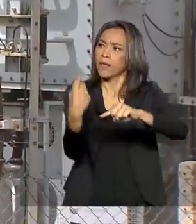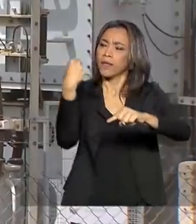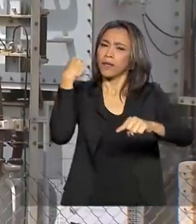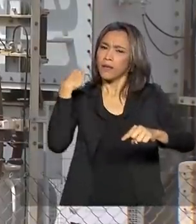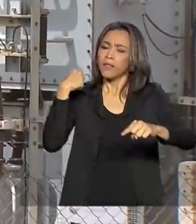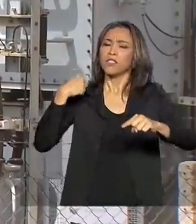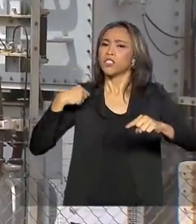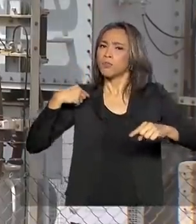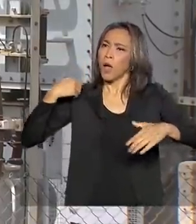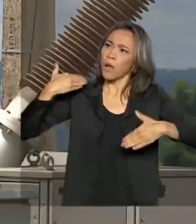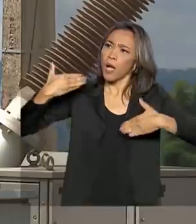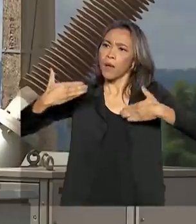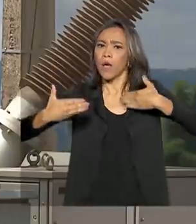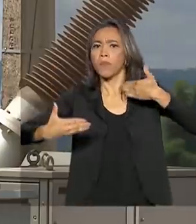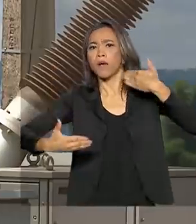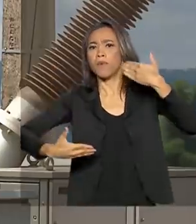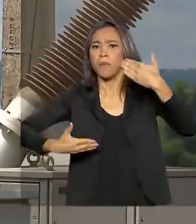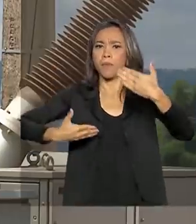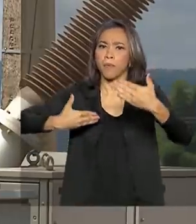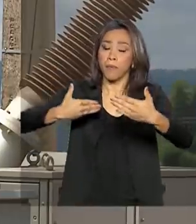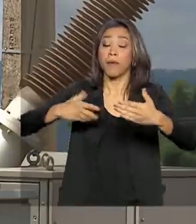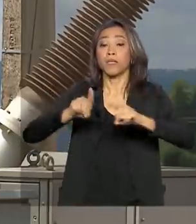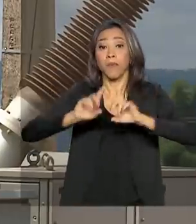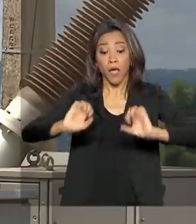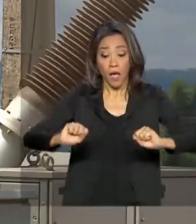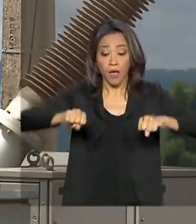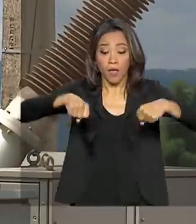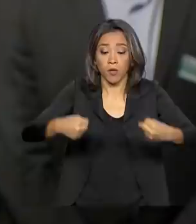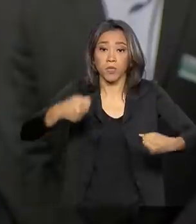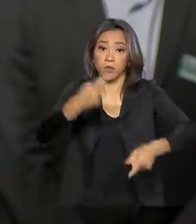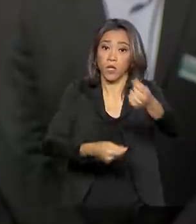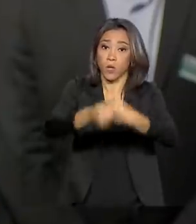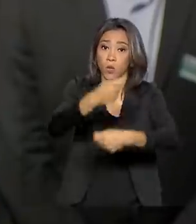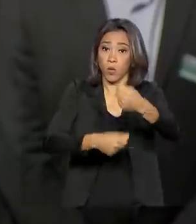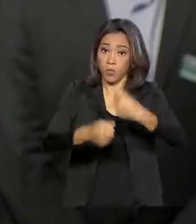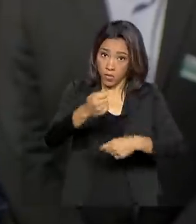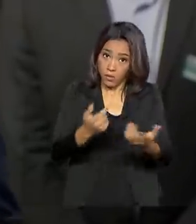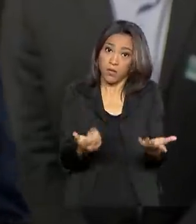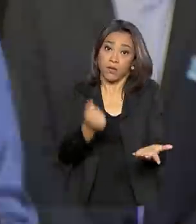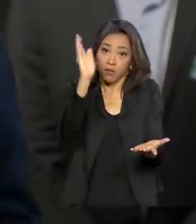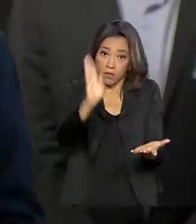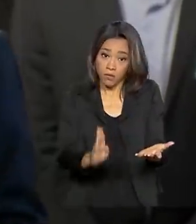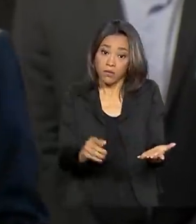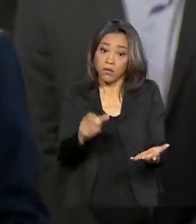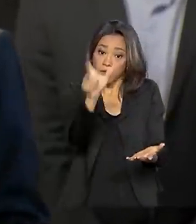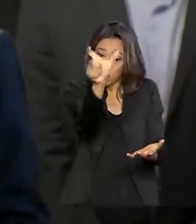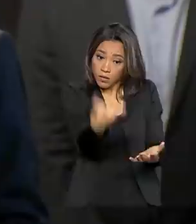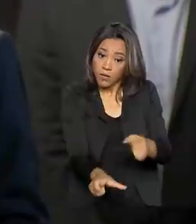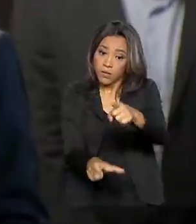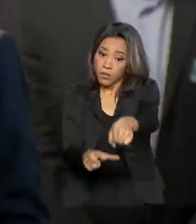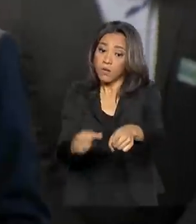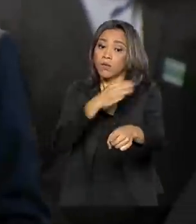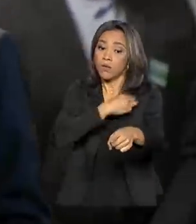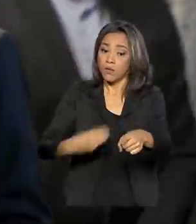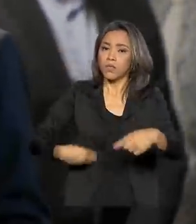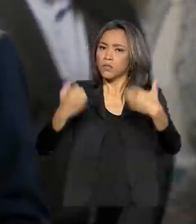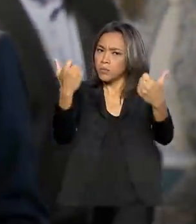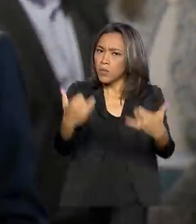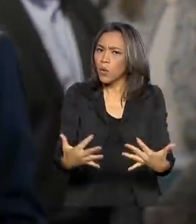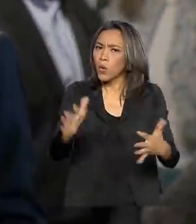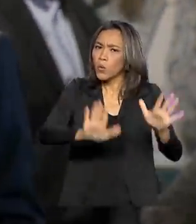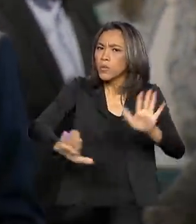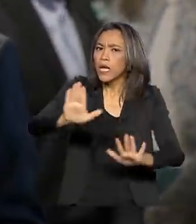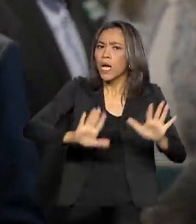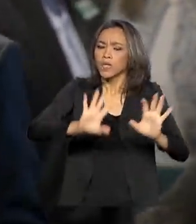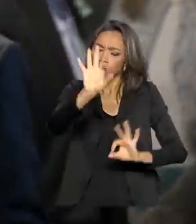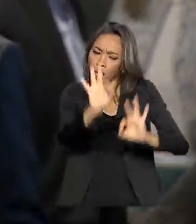população brasileira até a recuperação da economia do país. O ministro Bento Albuquerque falou sobre o cuidado com o planejamento